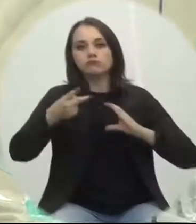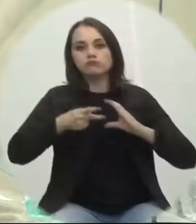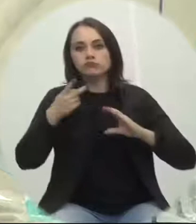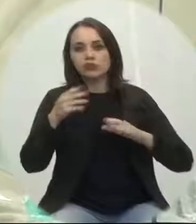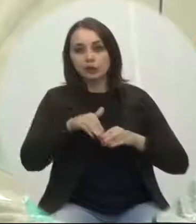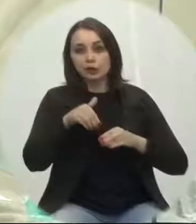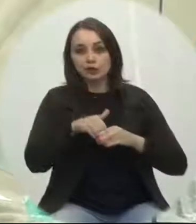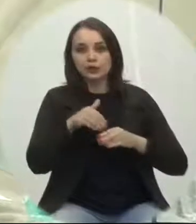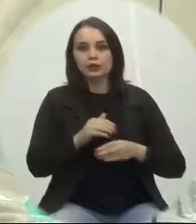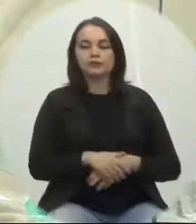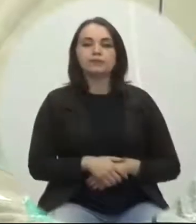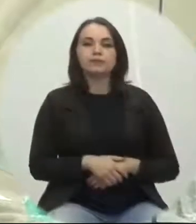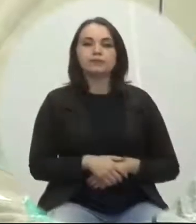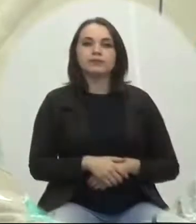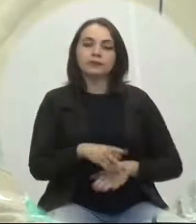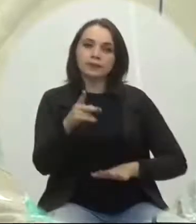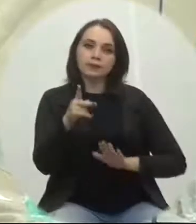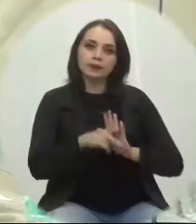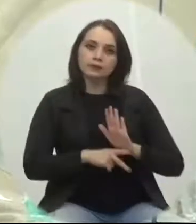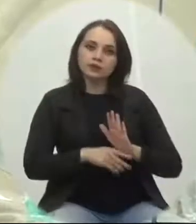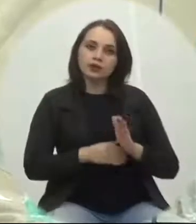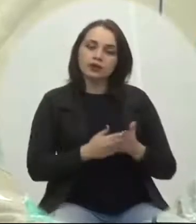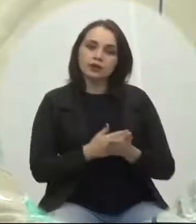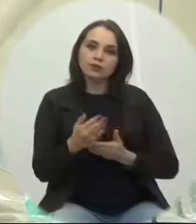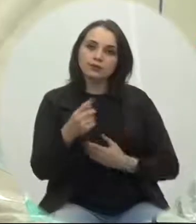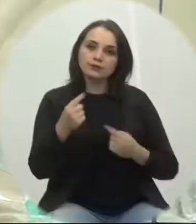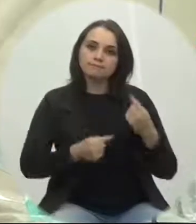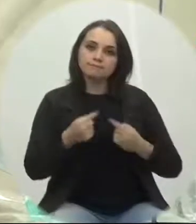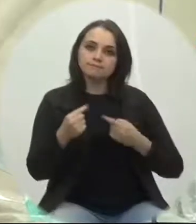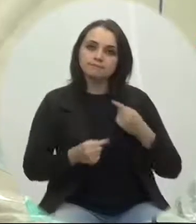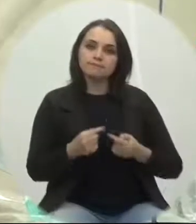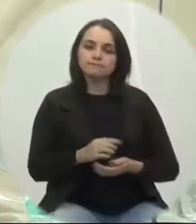plenário o projeto está em discussão